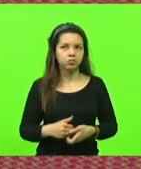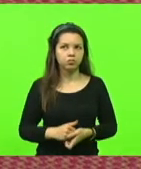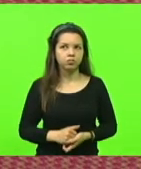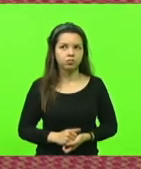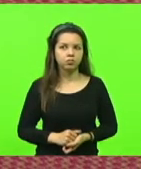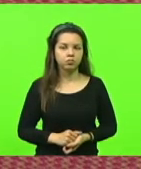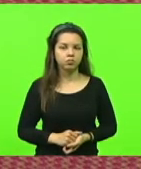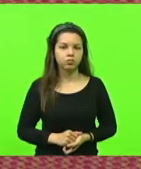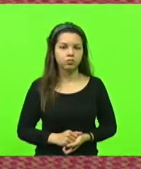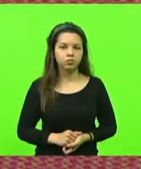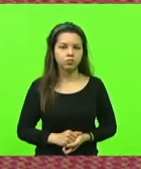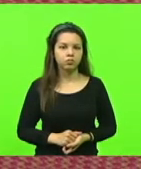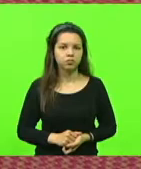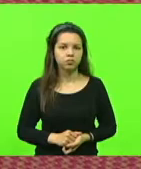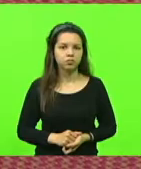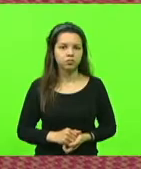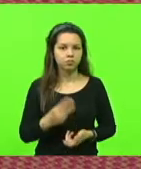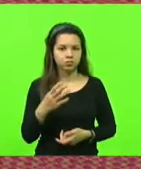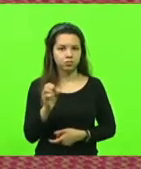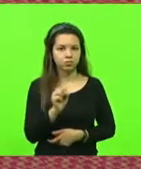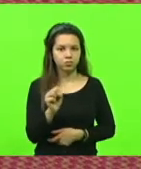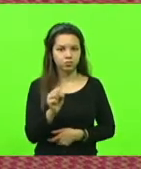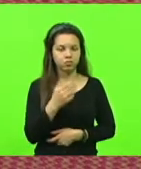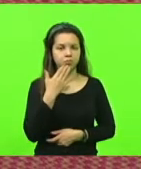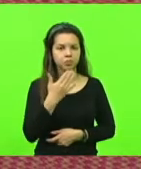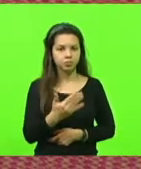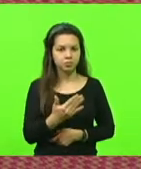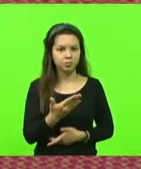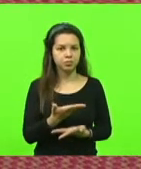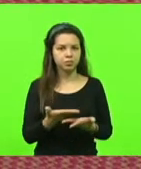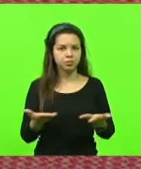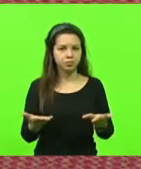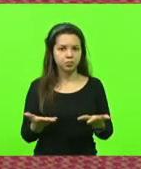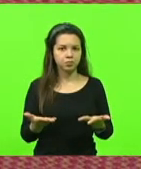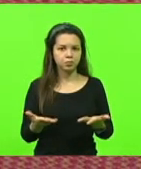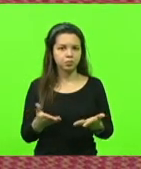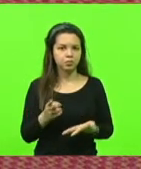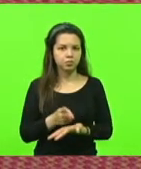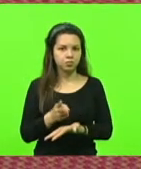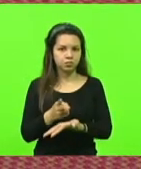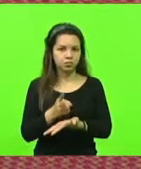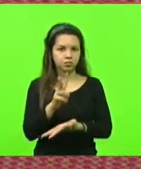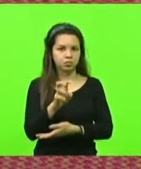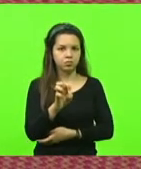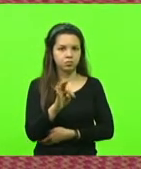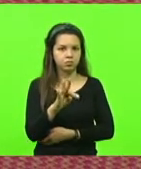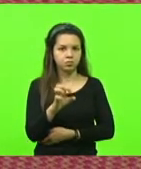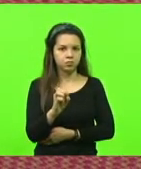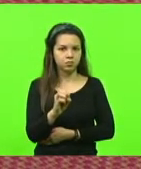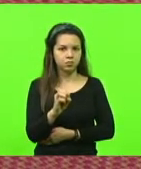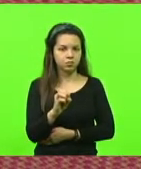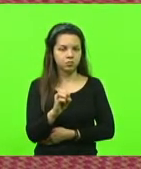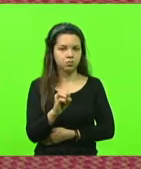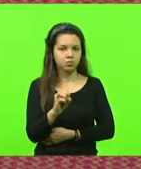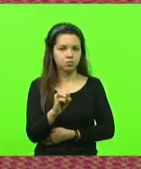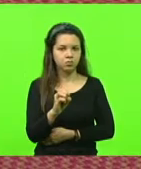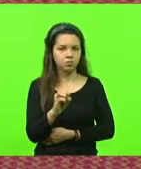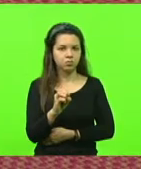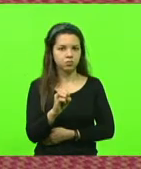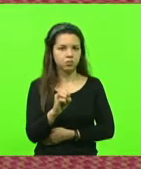Mais 30 segundos, deputados. Nosso pedido aos colegas é pela manutenção do veto até para resguardar os